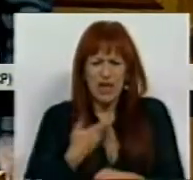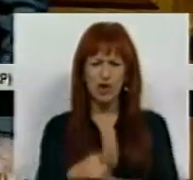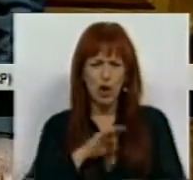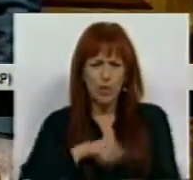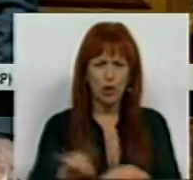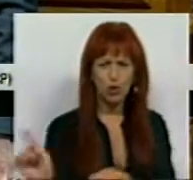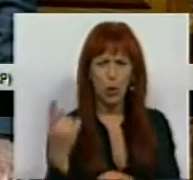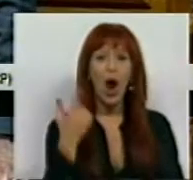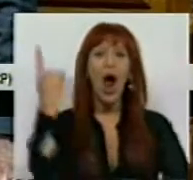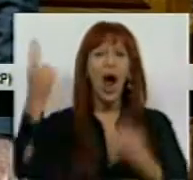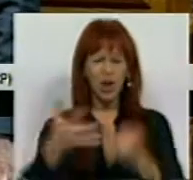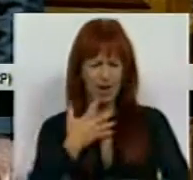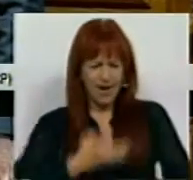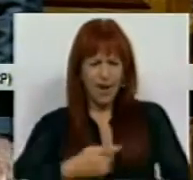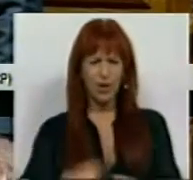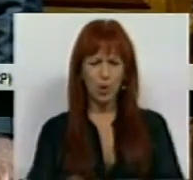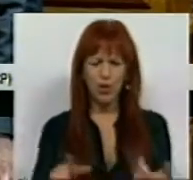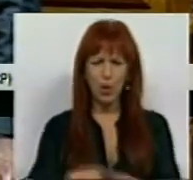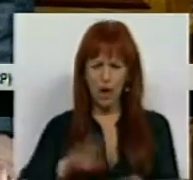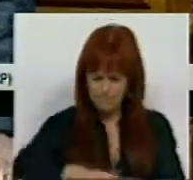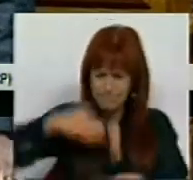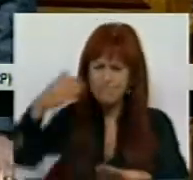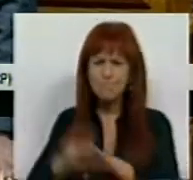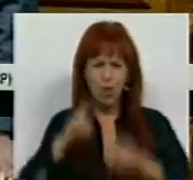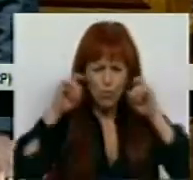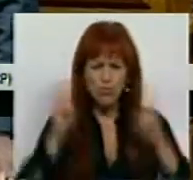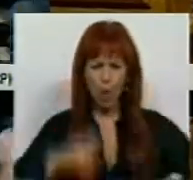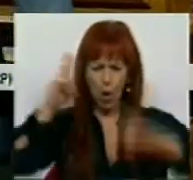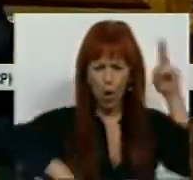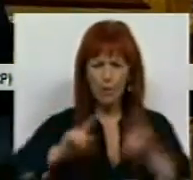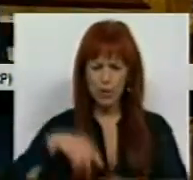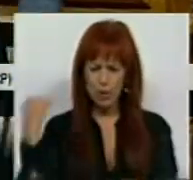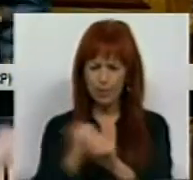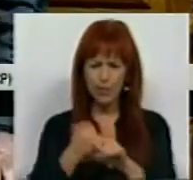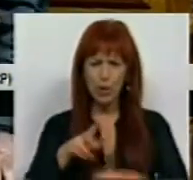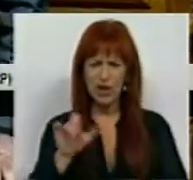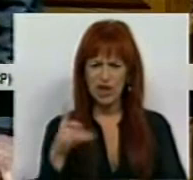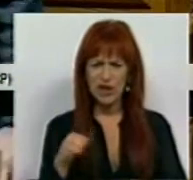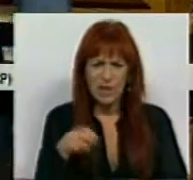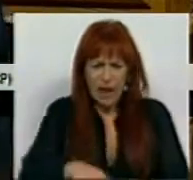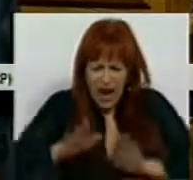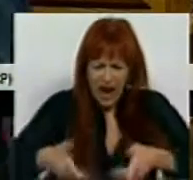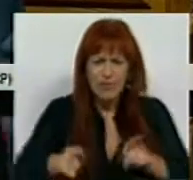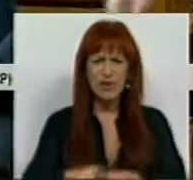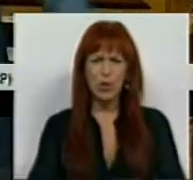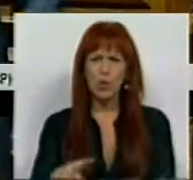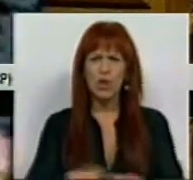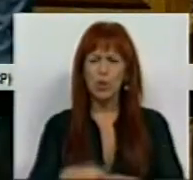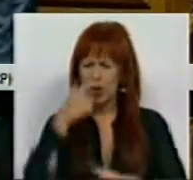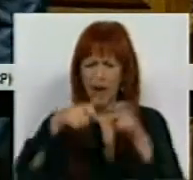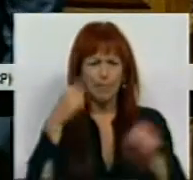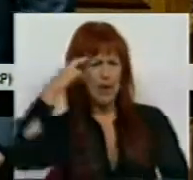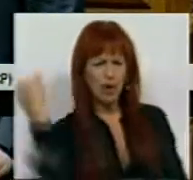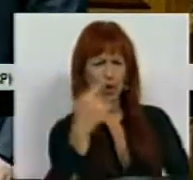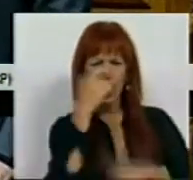senhores deputados. Alguém acredita que para reforçar o controle financeiro e o papel do IGCP era preciso trair os trabalhadores